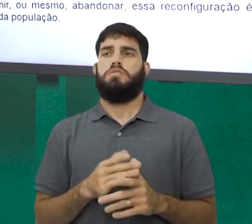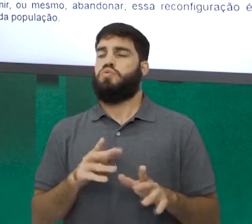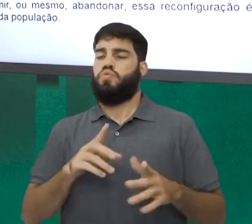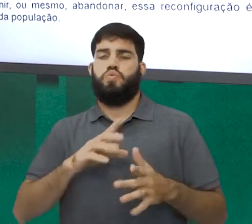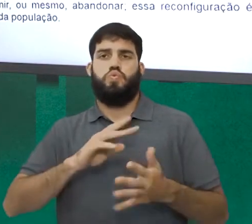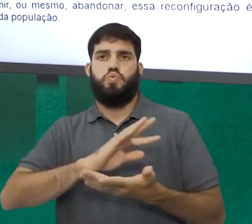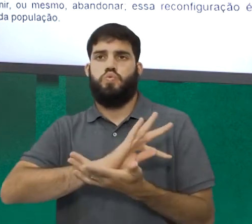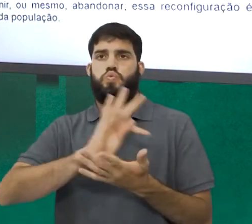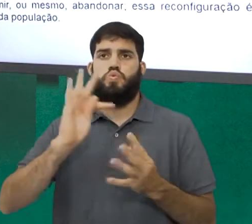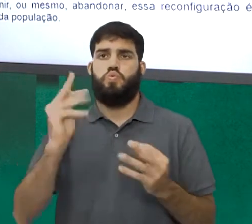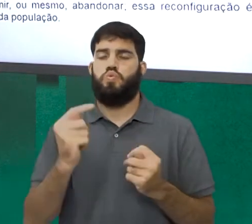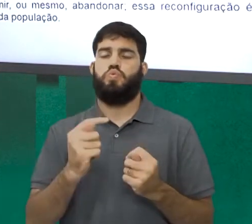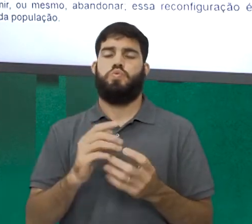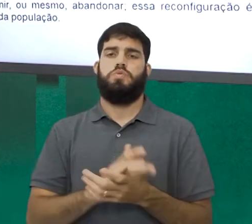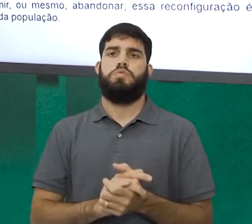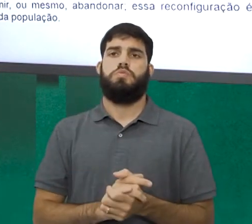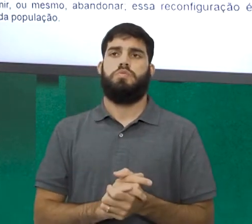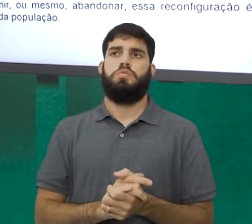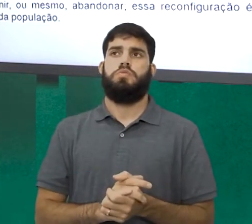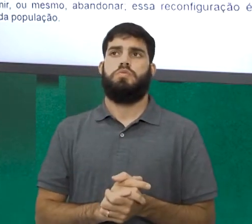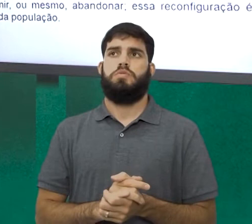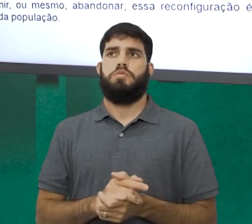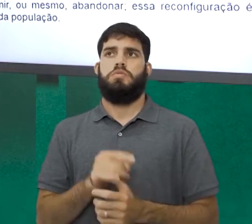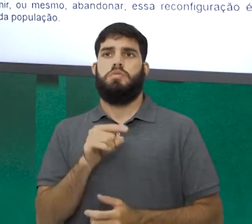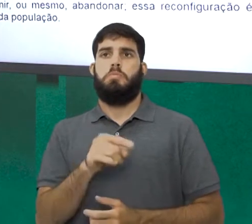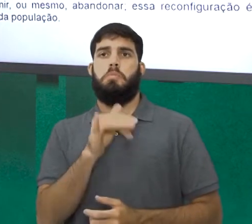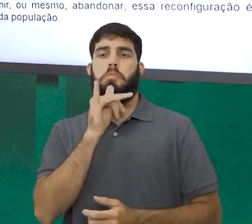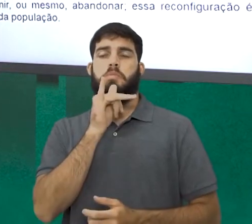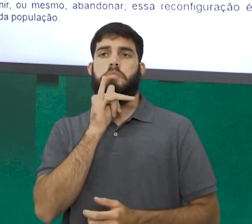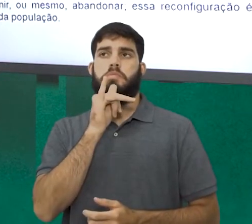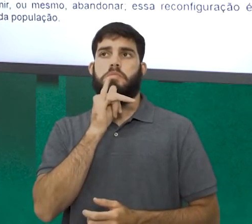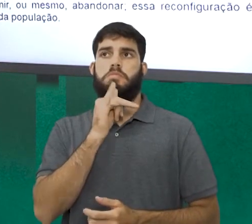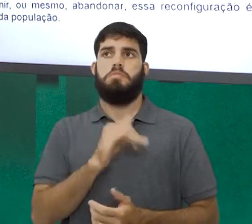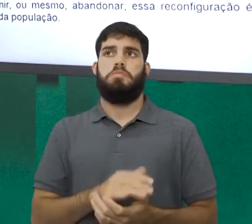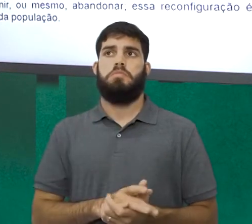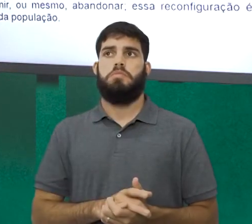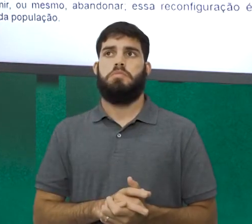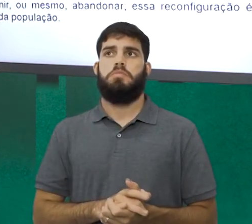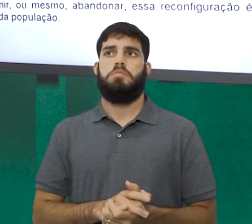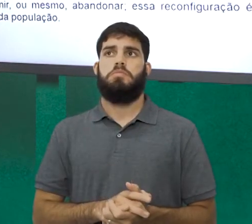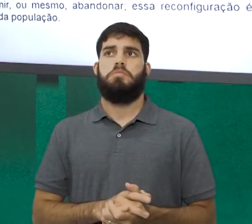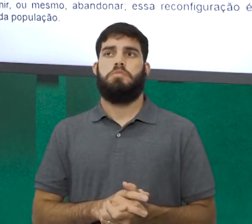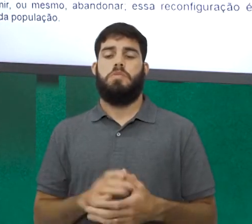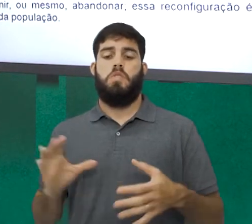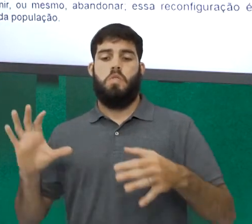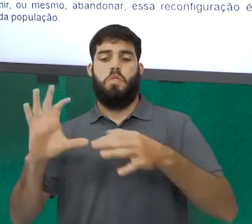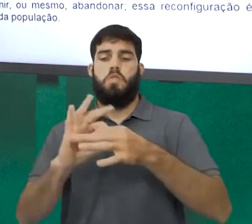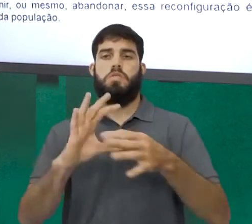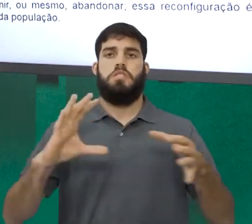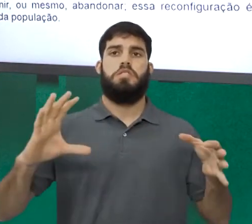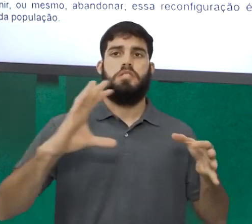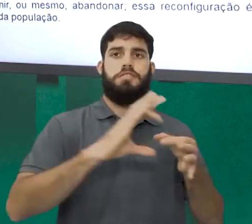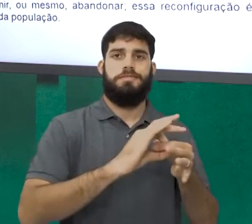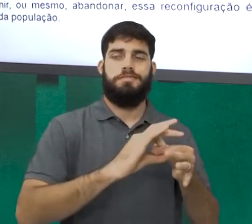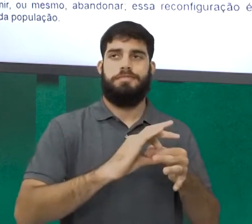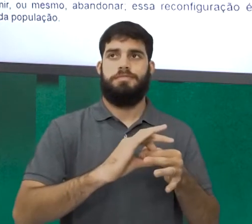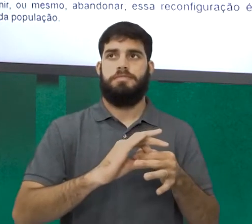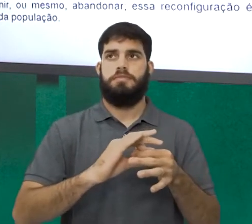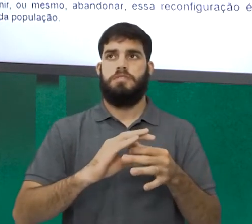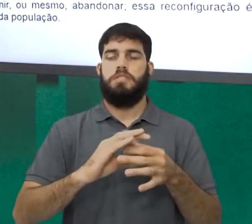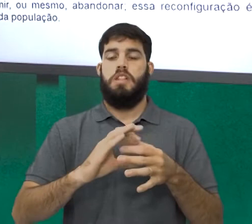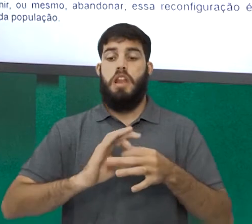e tudo isso é o papel feito pelo nylon, entre aspas, aqui, conectando, permitindo